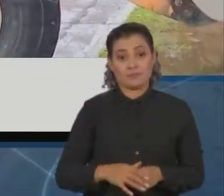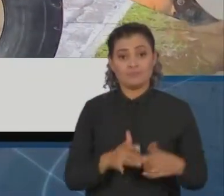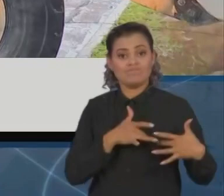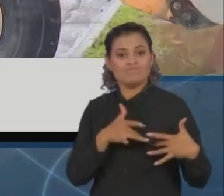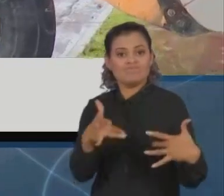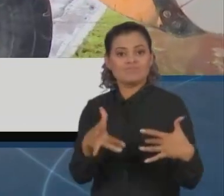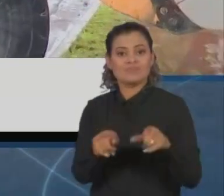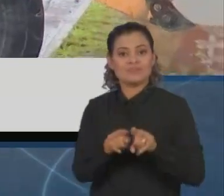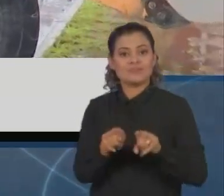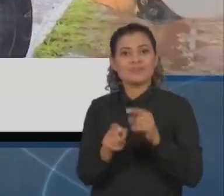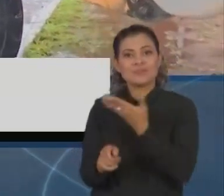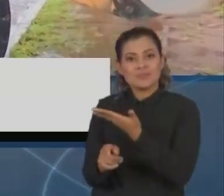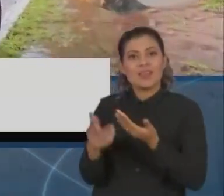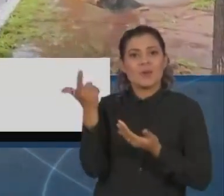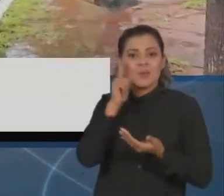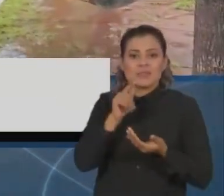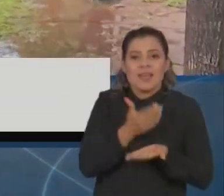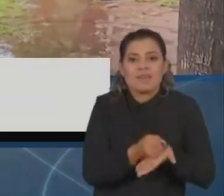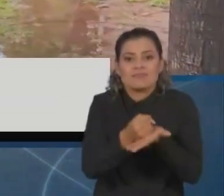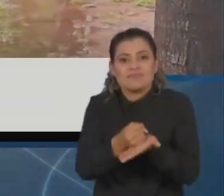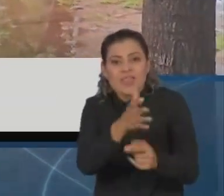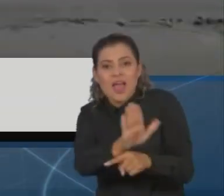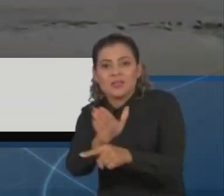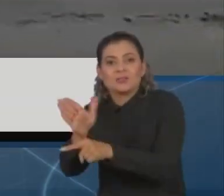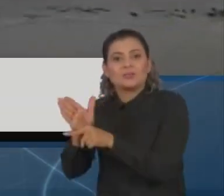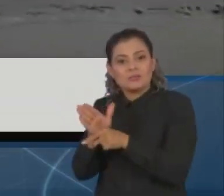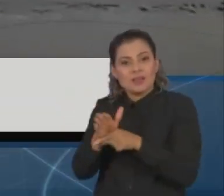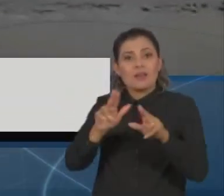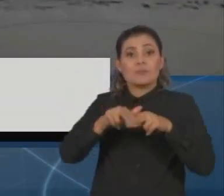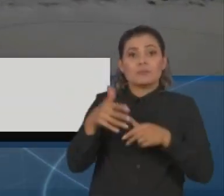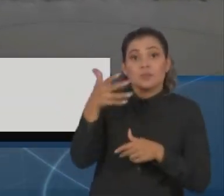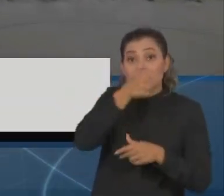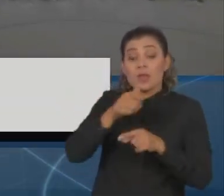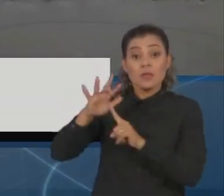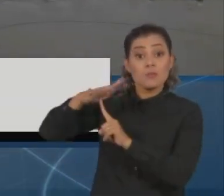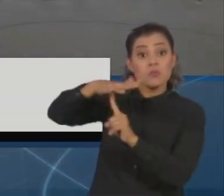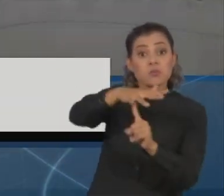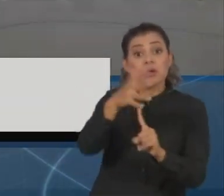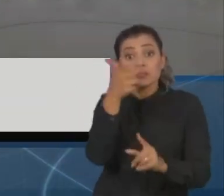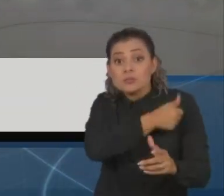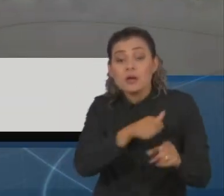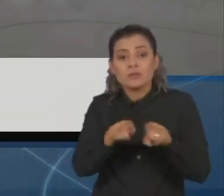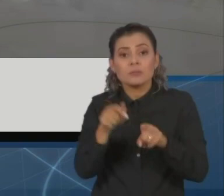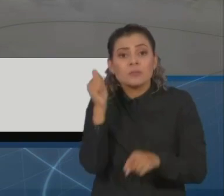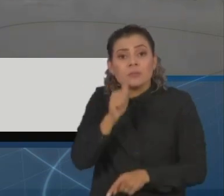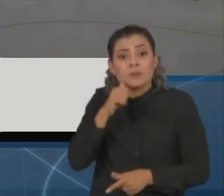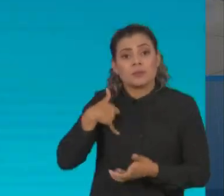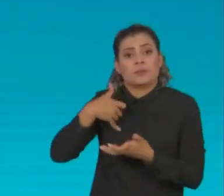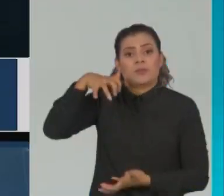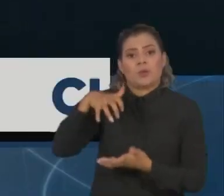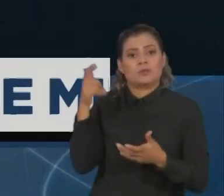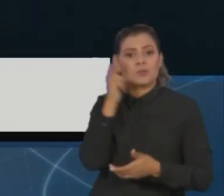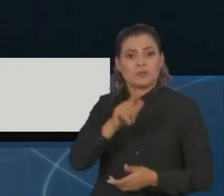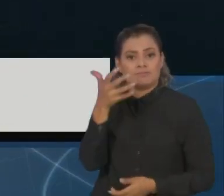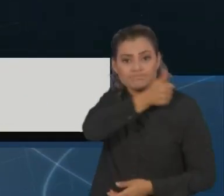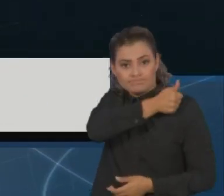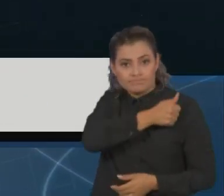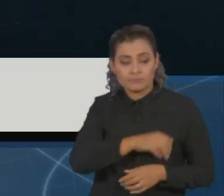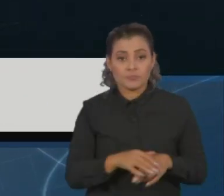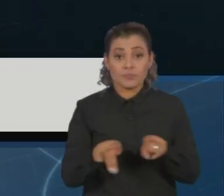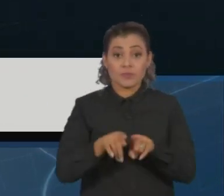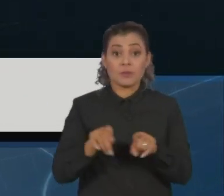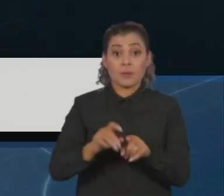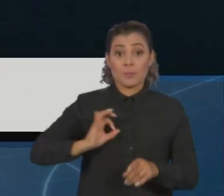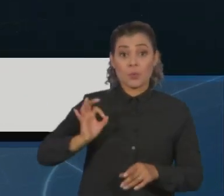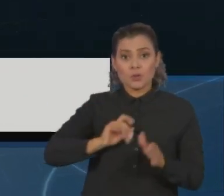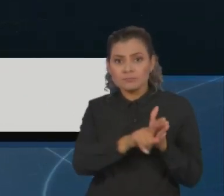Solidariedade garante deslocamento em meio aos alagamentos. Resgate aéreo salva a vida de menina e de idosa. Polícia